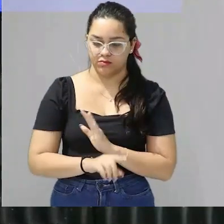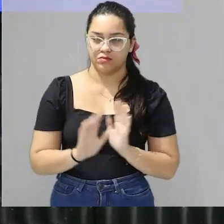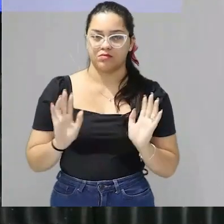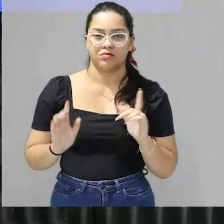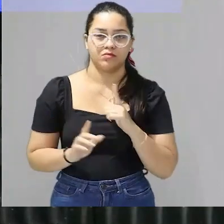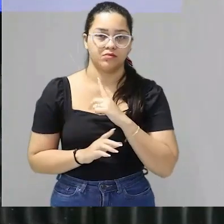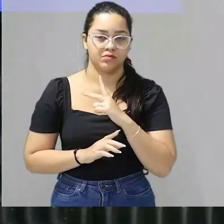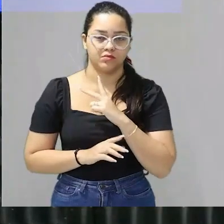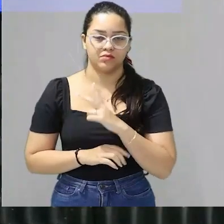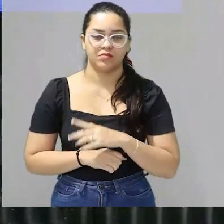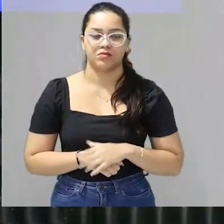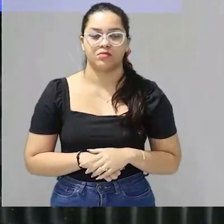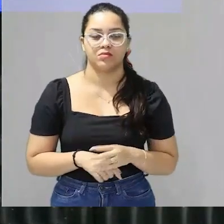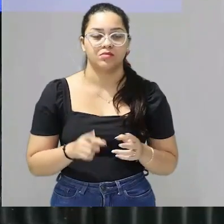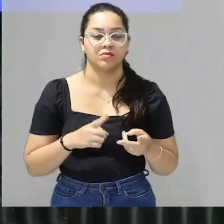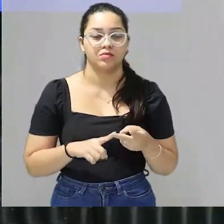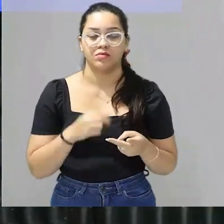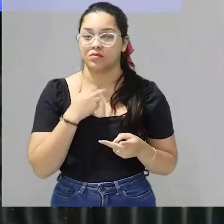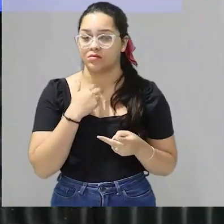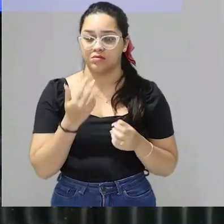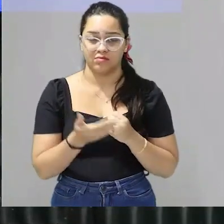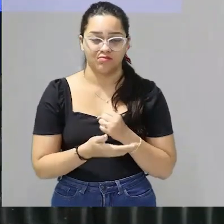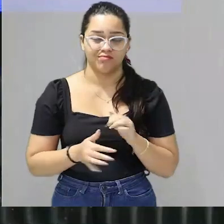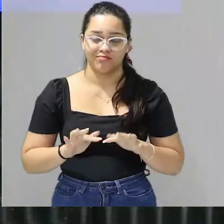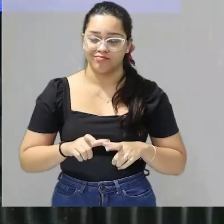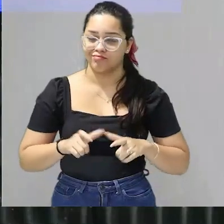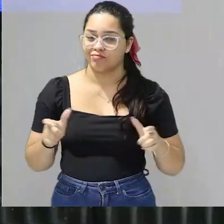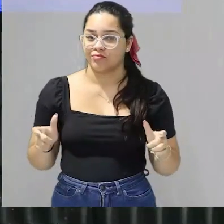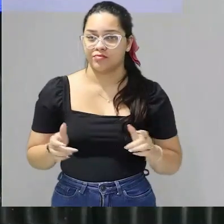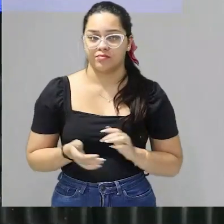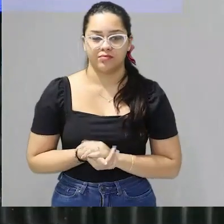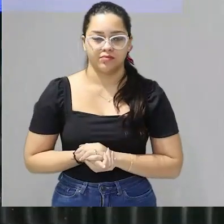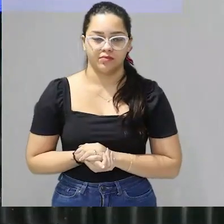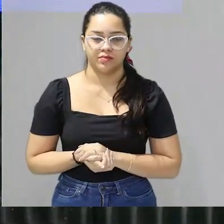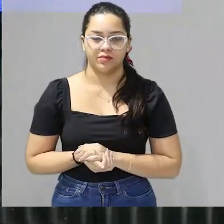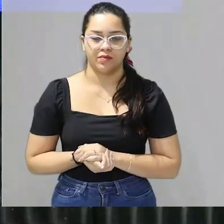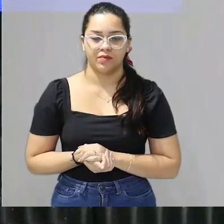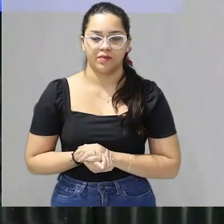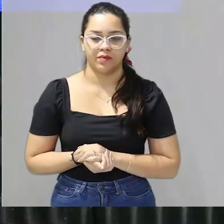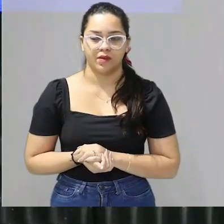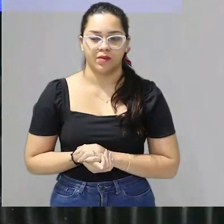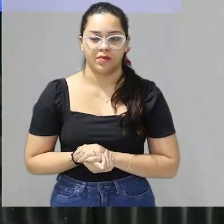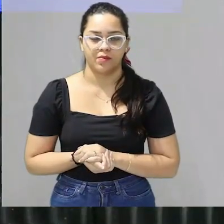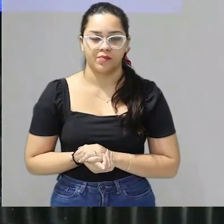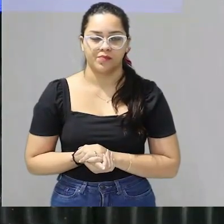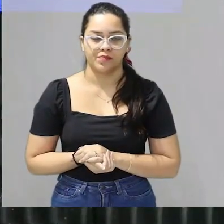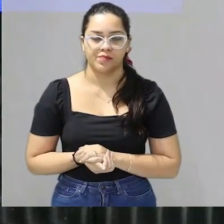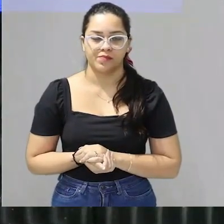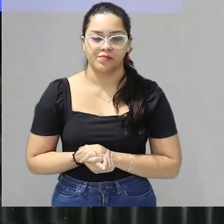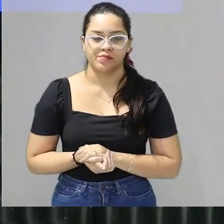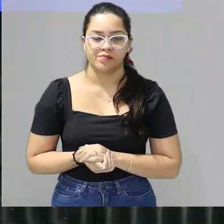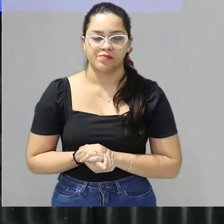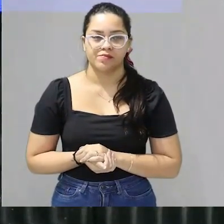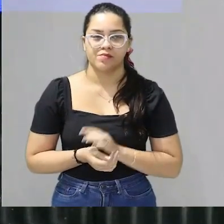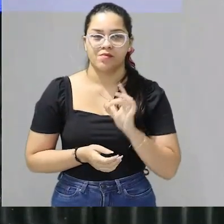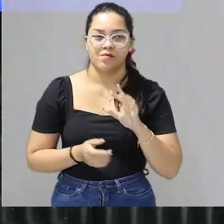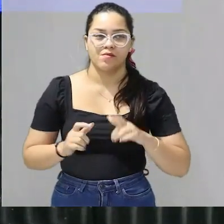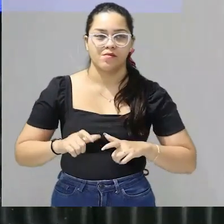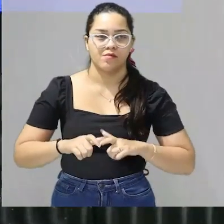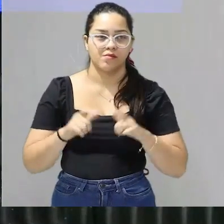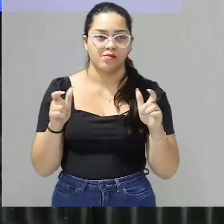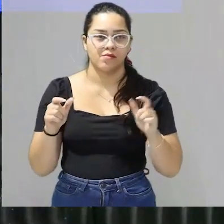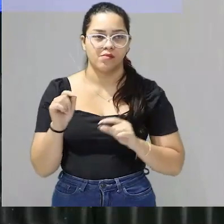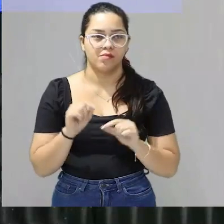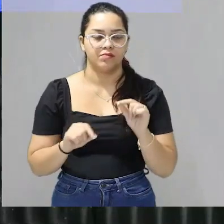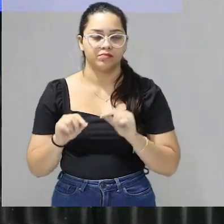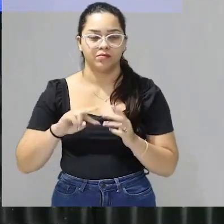segunda dica ela não pode ser muito genérica não pode ser ampla porque se você fala de forma muito ampla muito